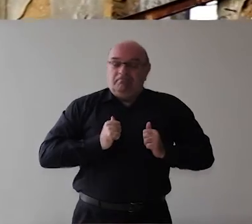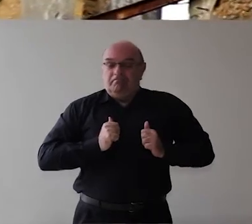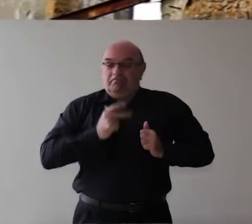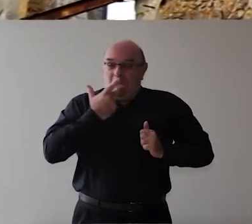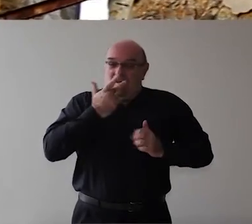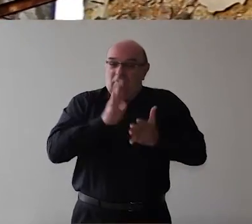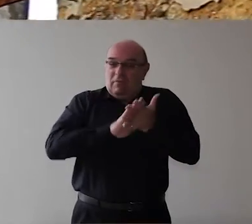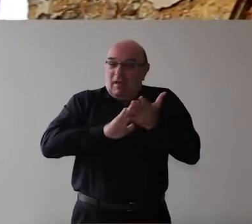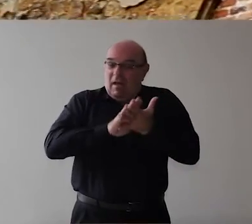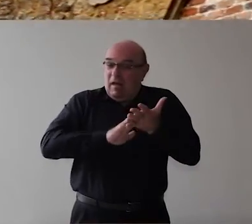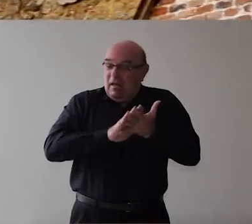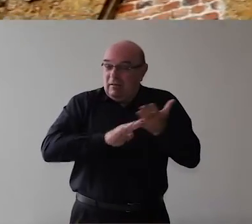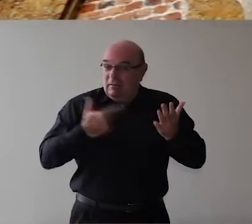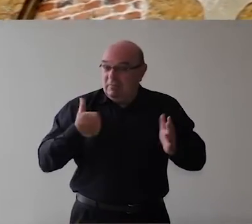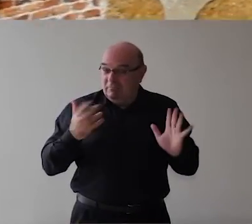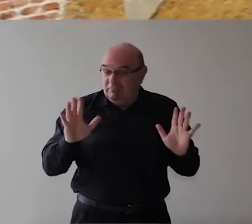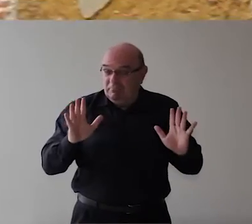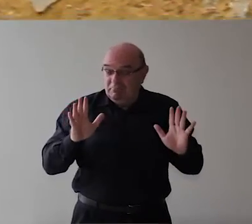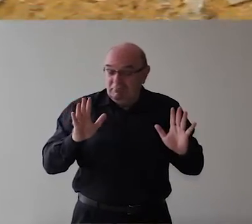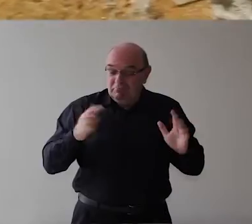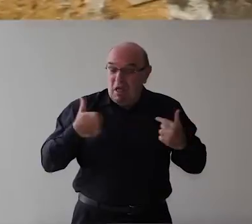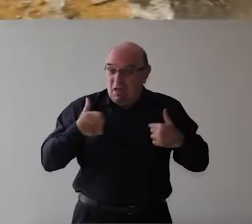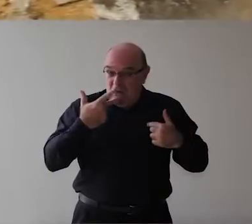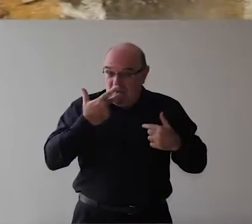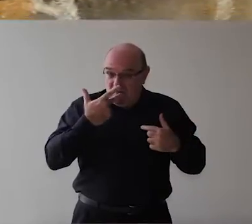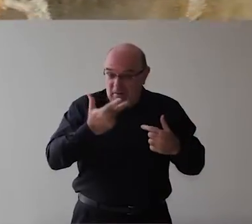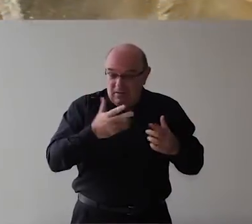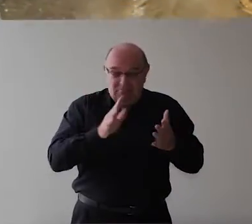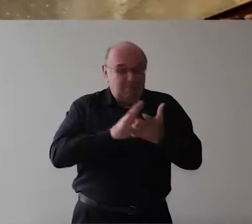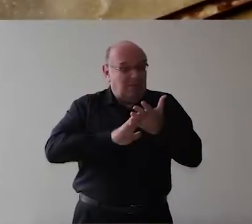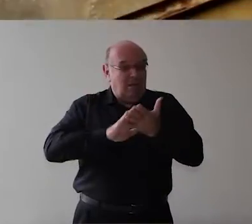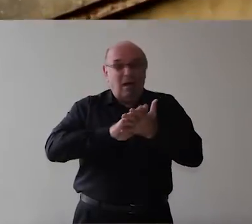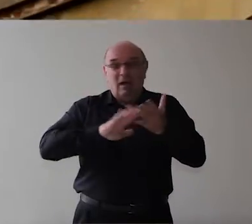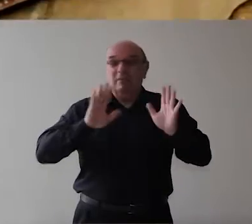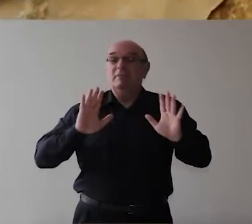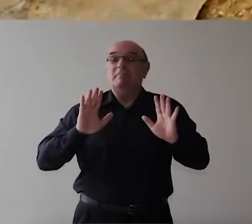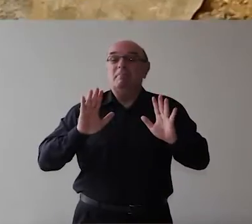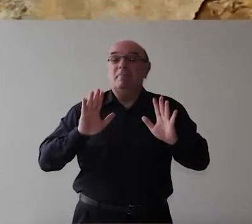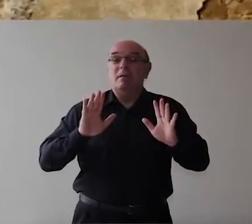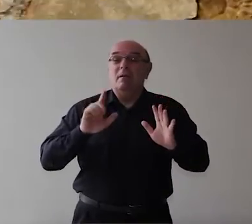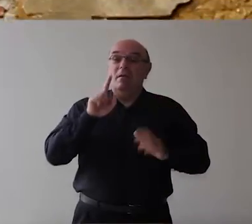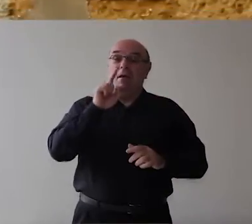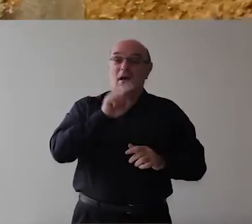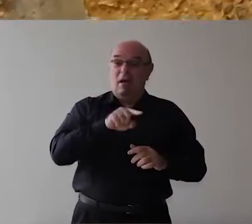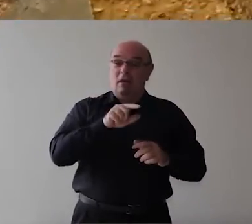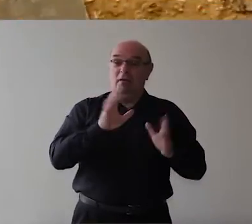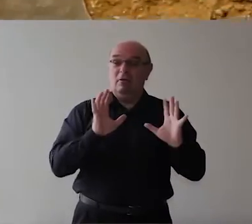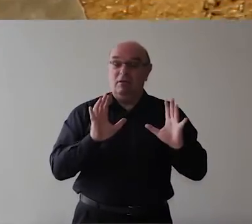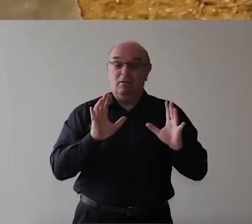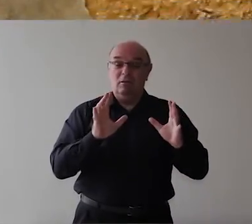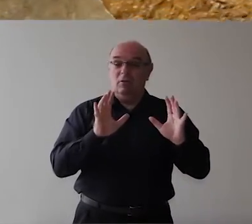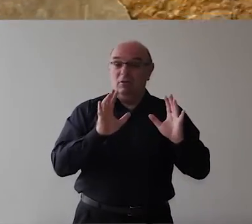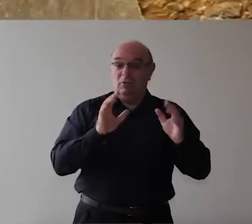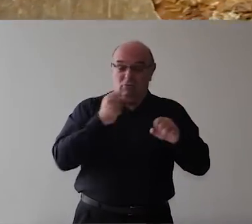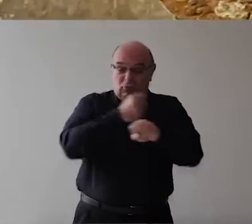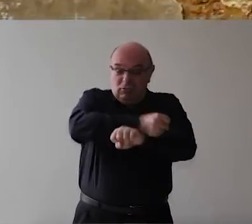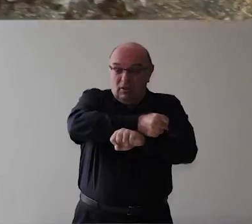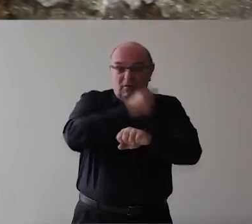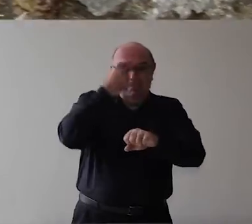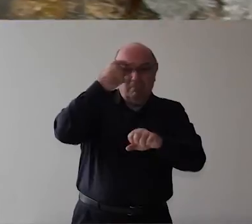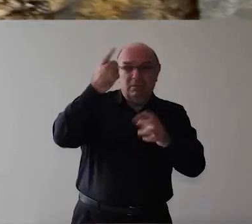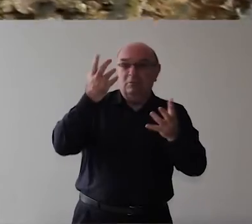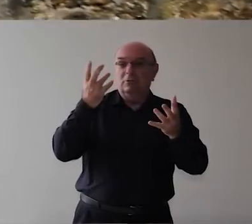Não Teve a coragem De assumir E Com certeza Eles Mesmo eles Tendo